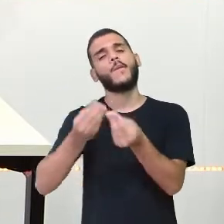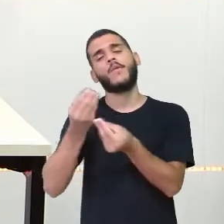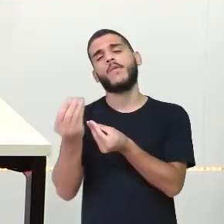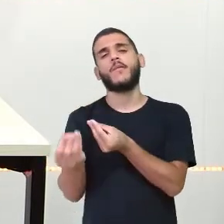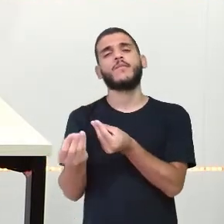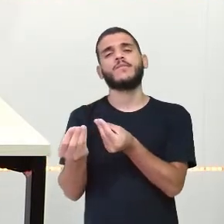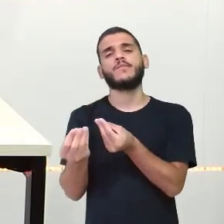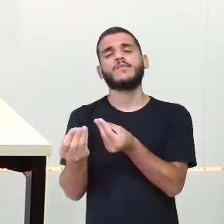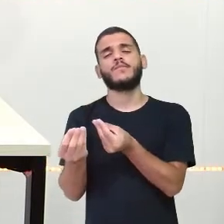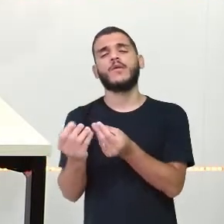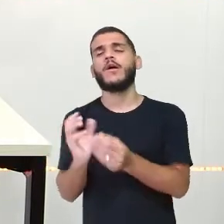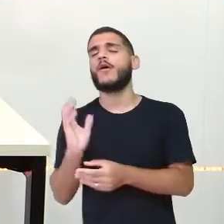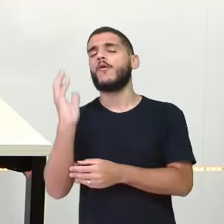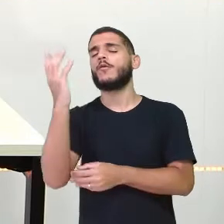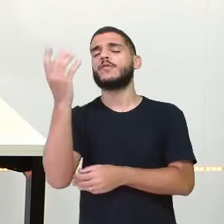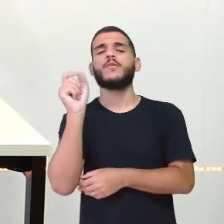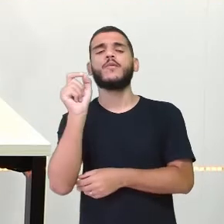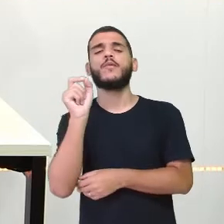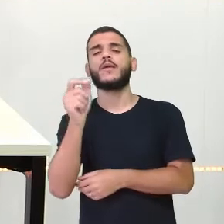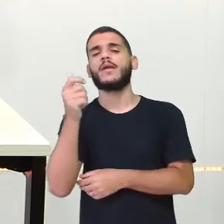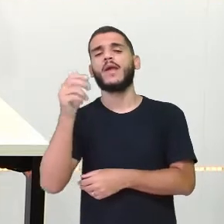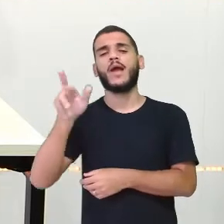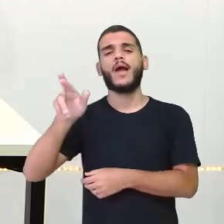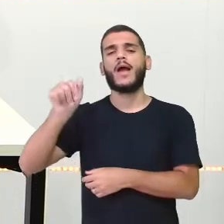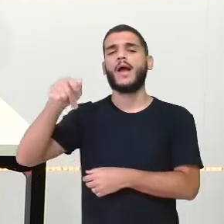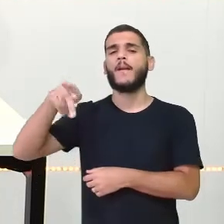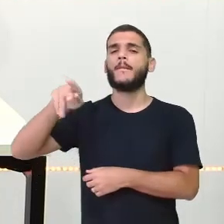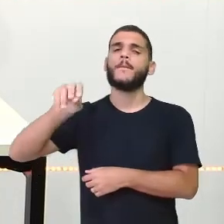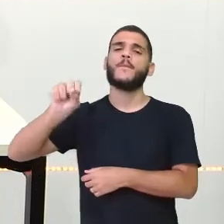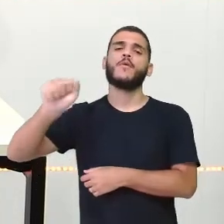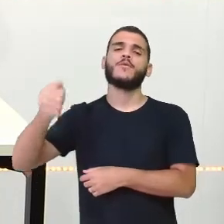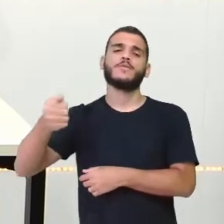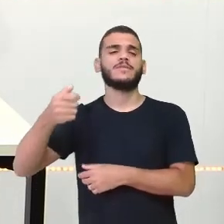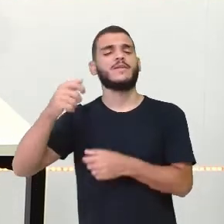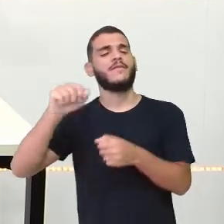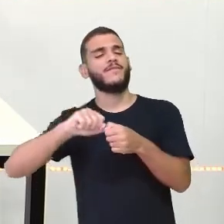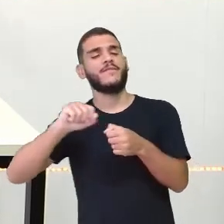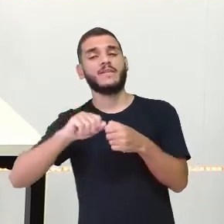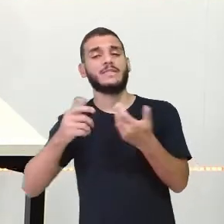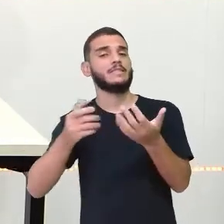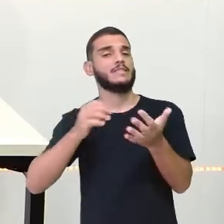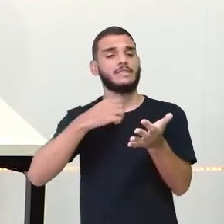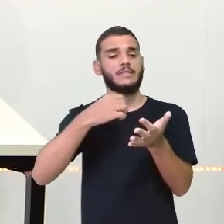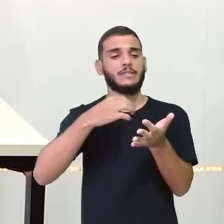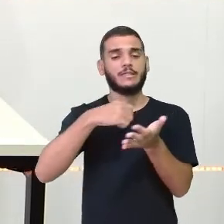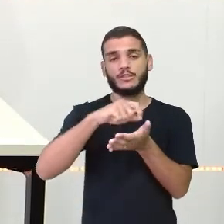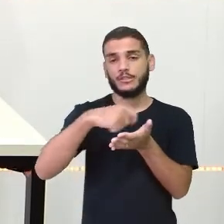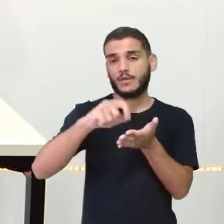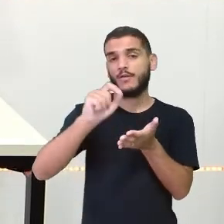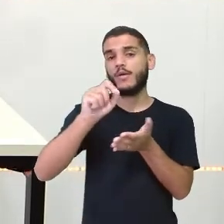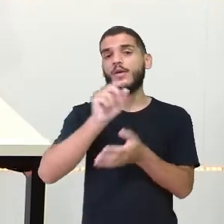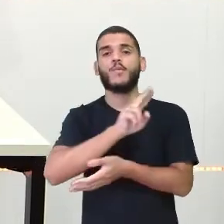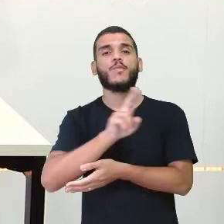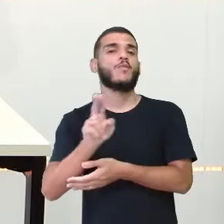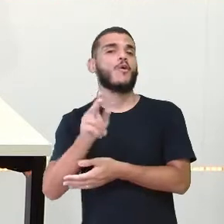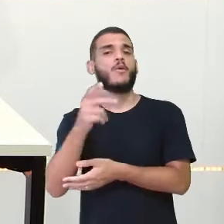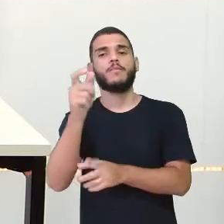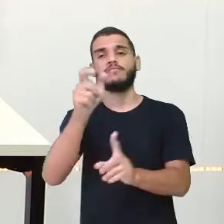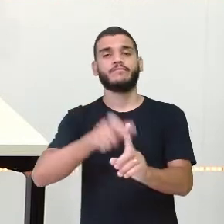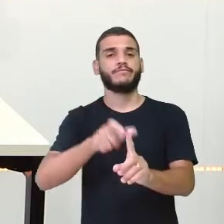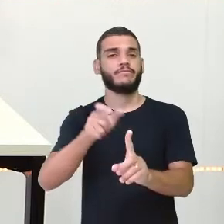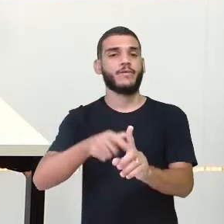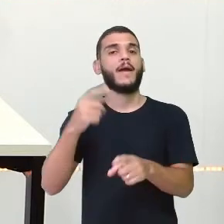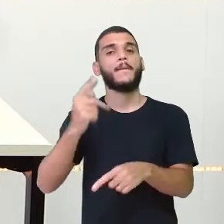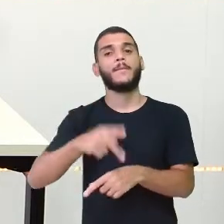Que ia acontecer O que será que a raposa ia fazer O que será que o tucano ia fazer E escrevemos os nomes dos personagens A professora Josi veio aqui Me